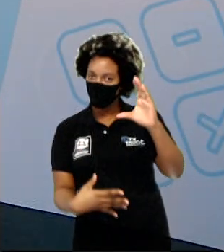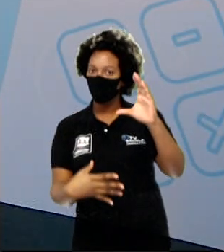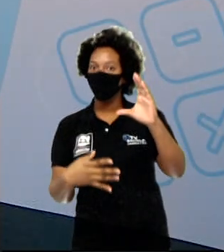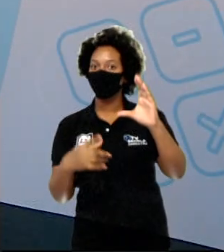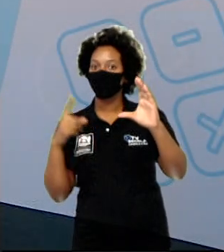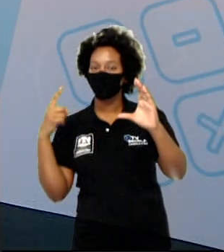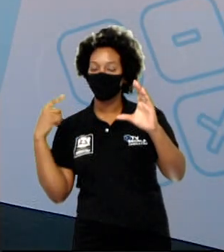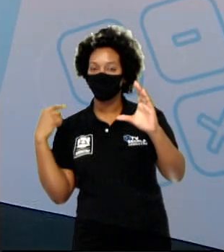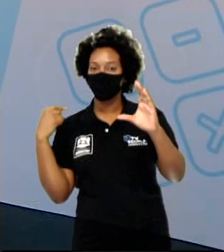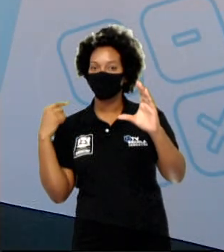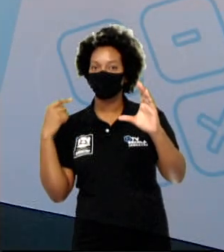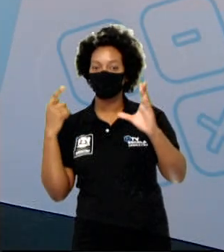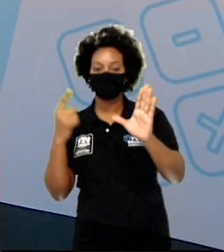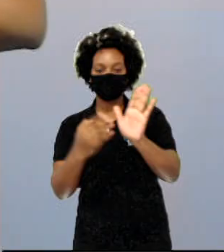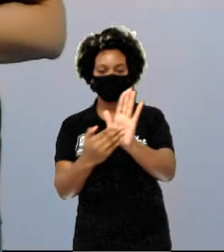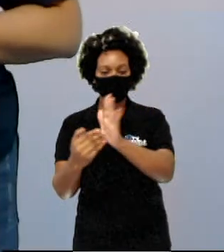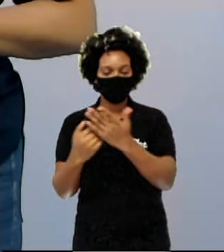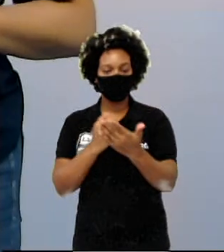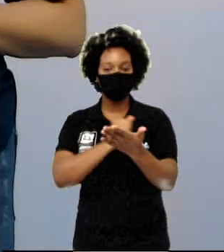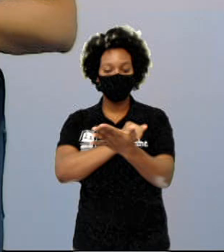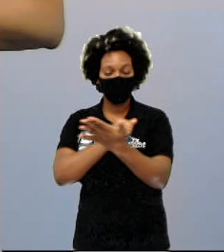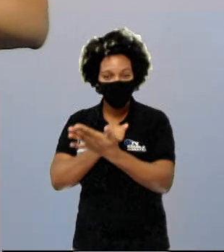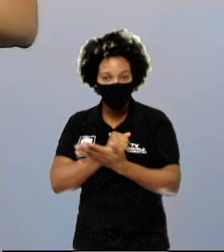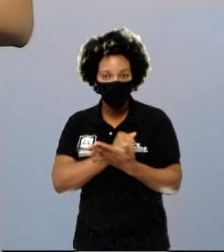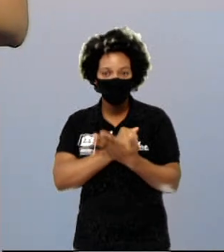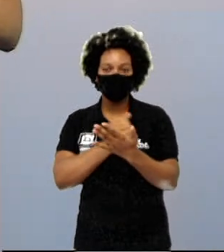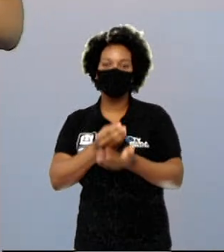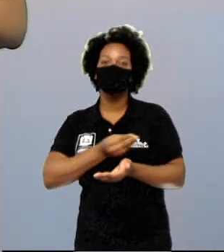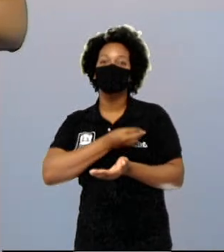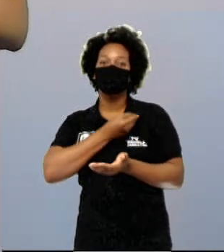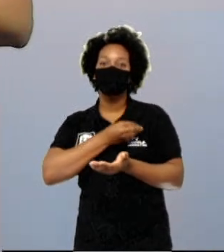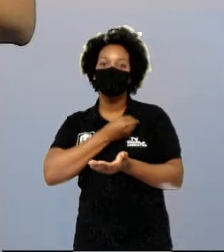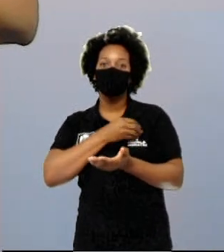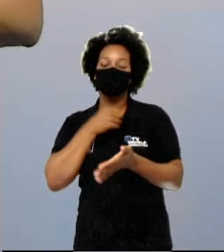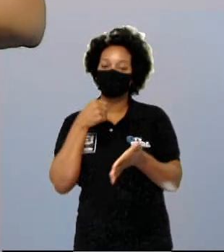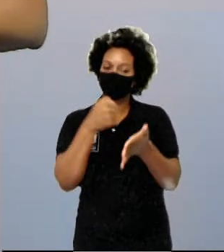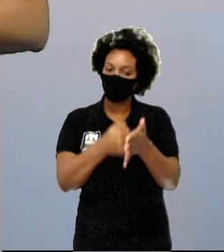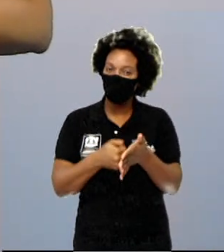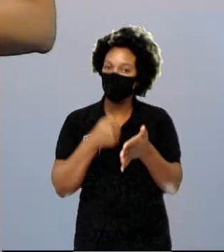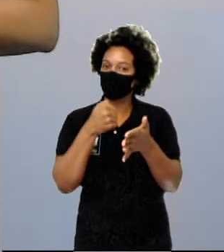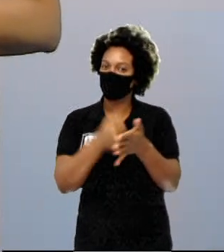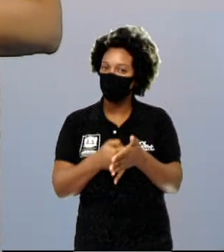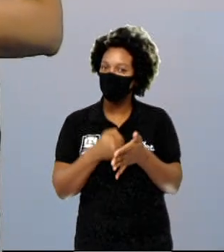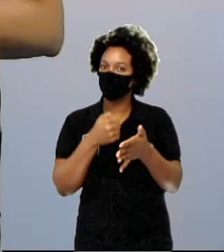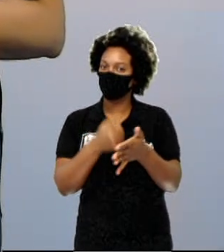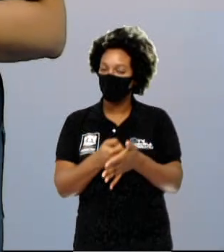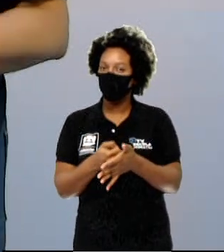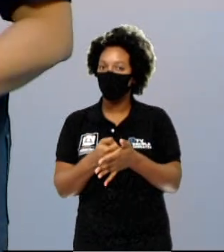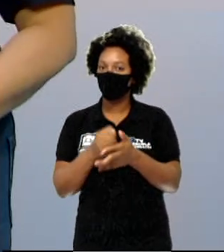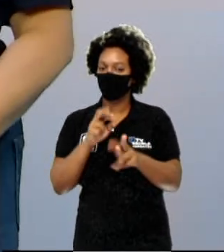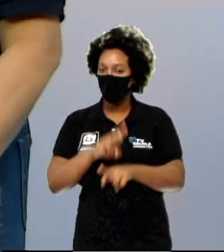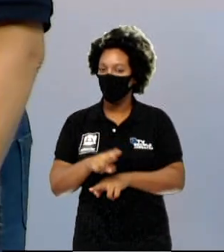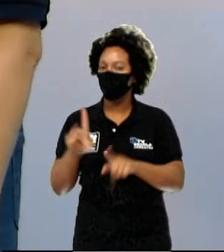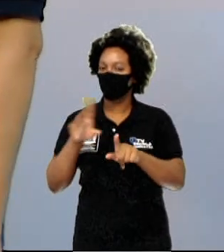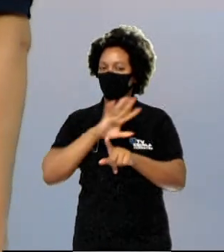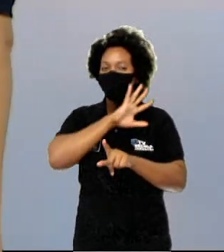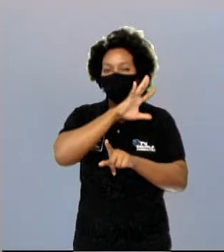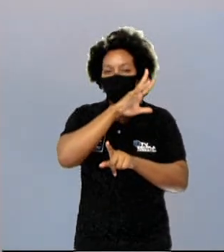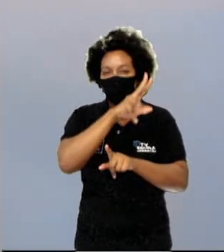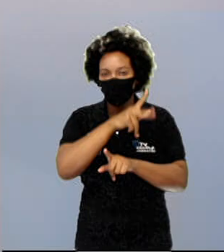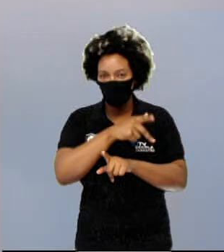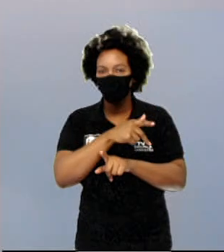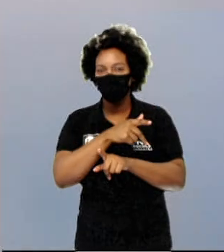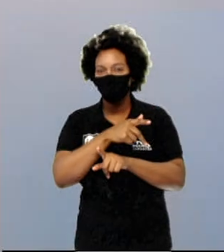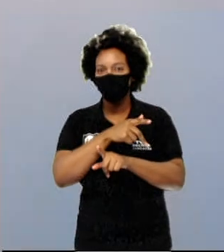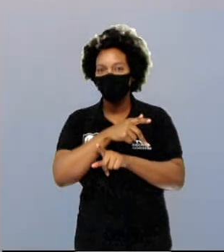nos permitir a sobreviver e resistir a outros predadores. No